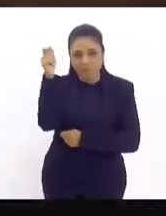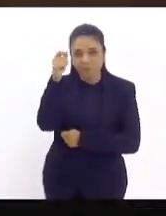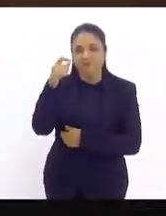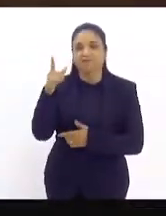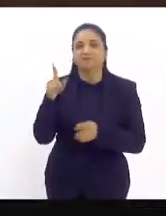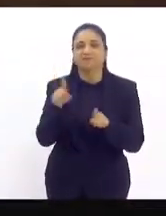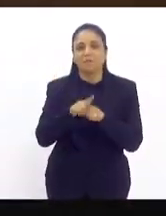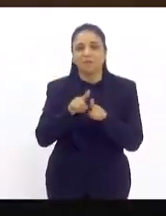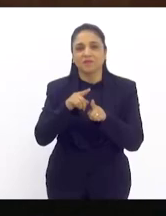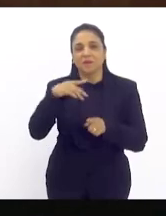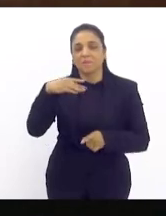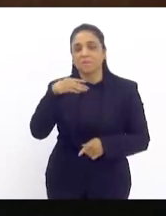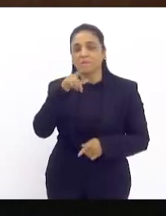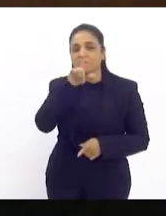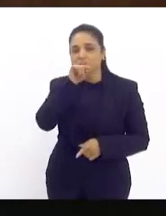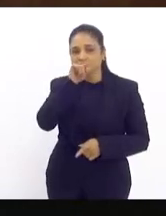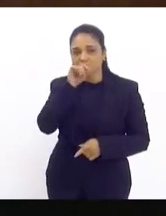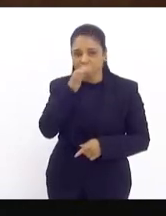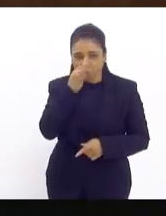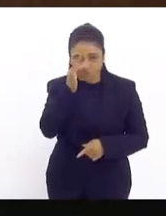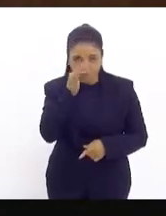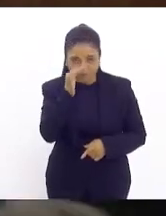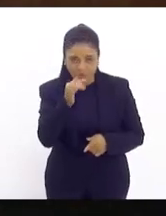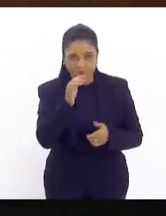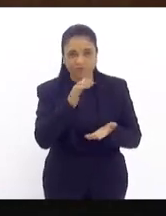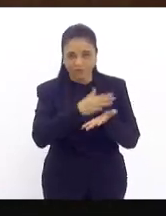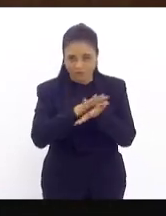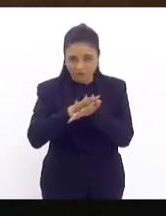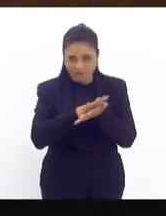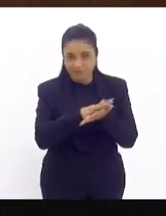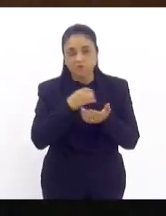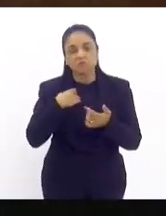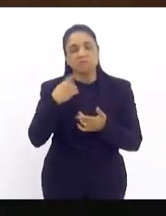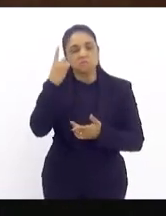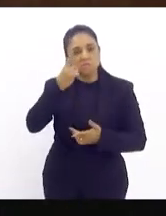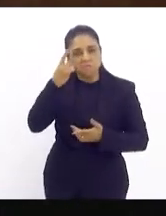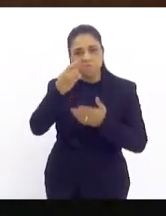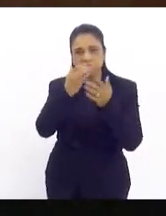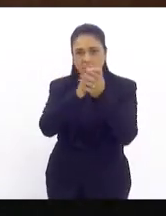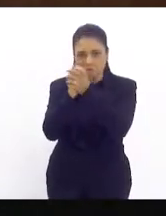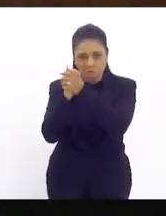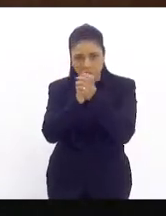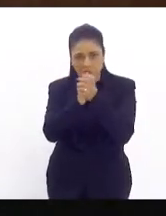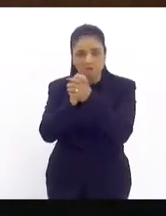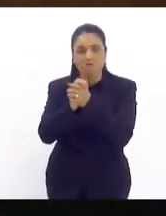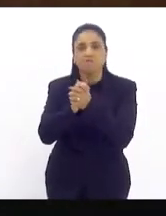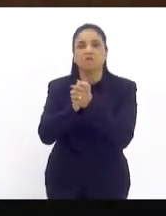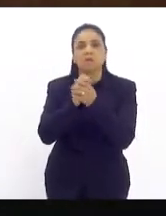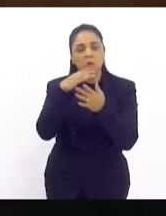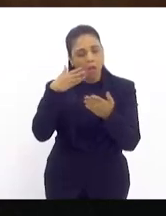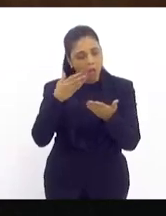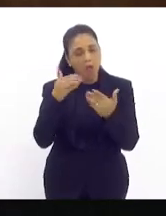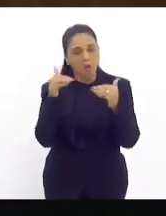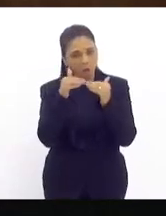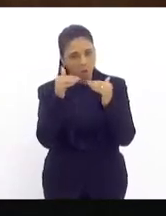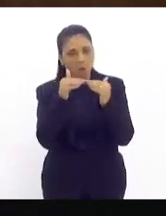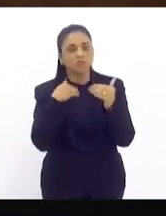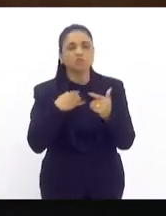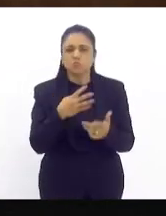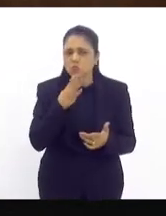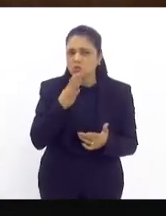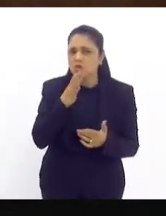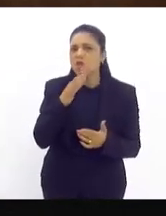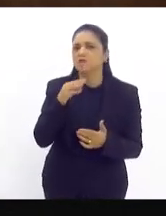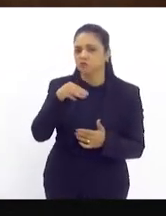quero parabenizar aqui ao deputado pelo excelente projeto quero dizer que eu estou de acordo voto sim conheço muito desses militares